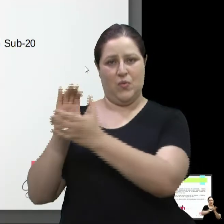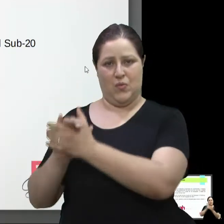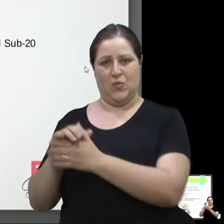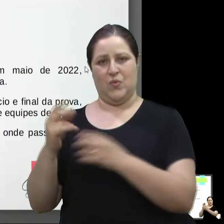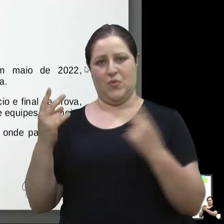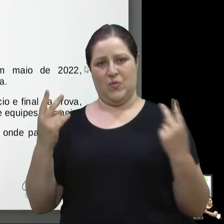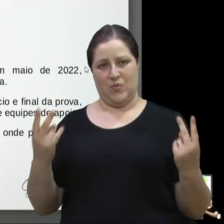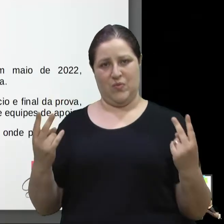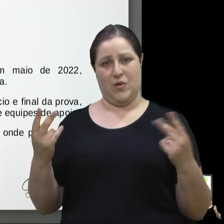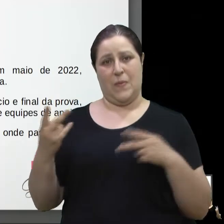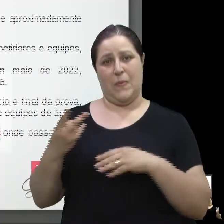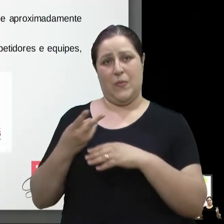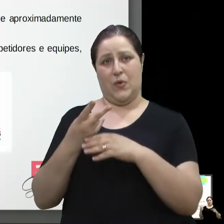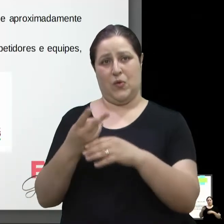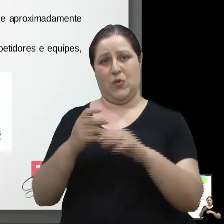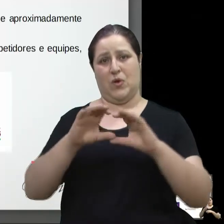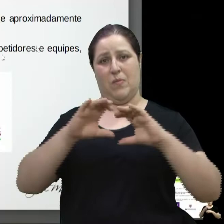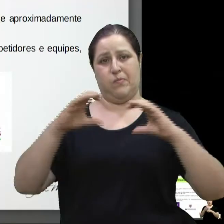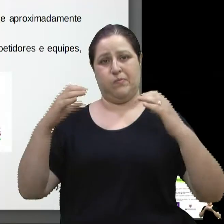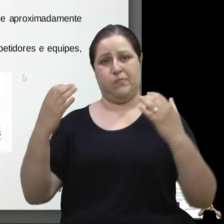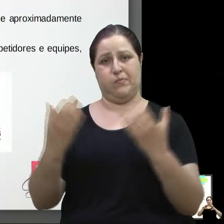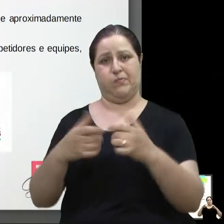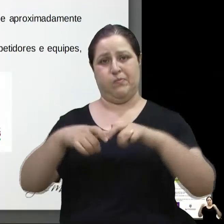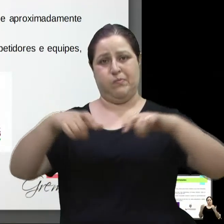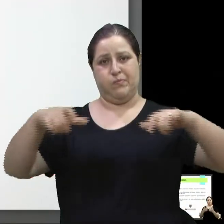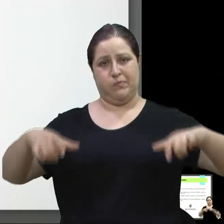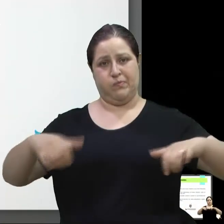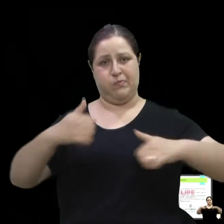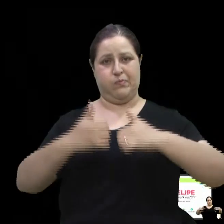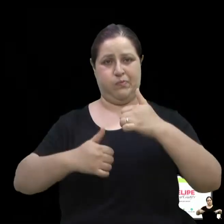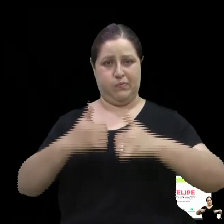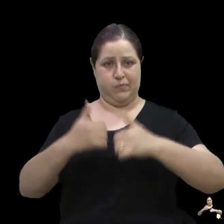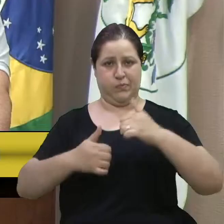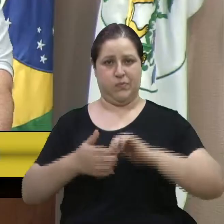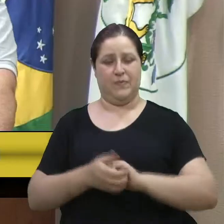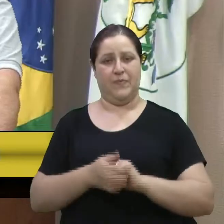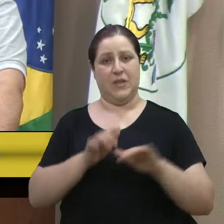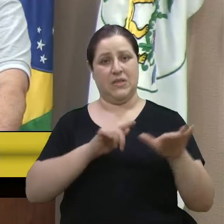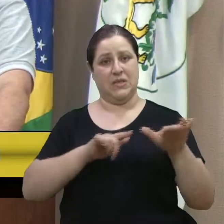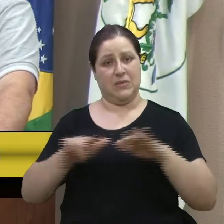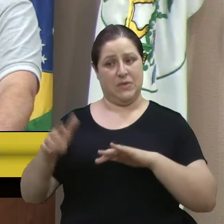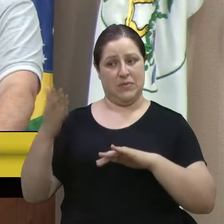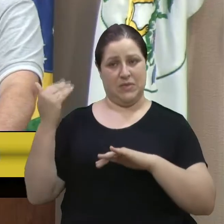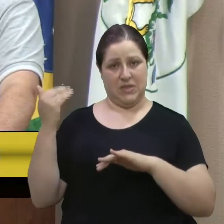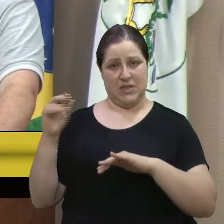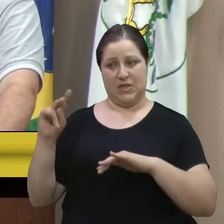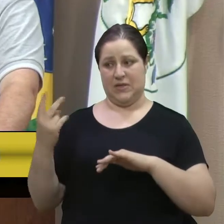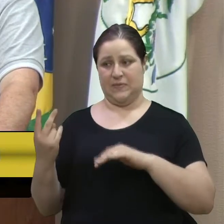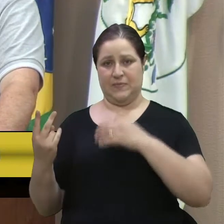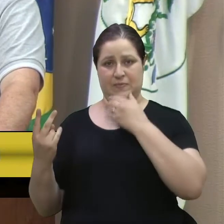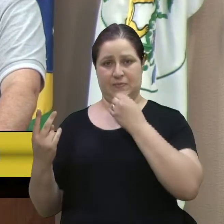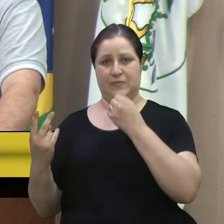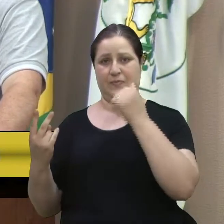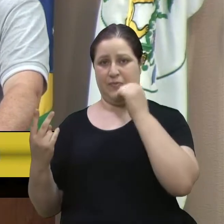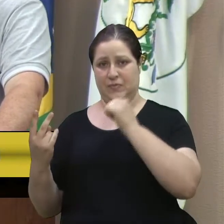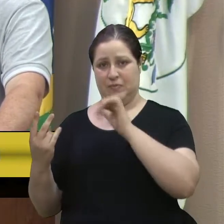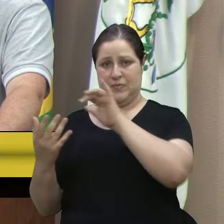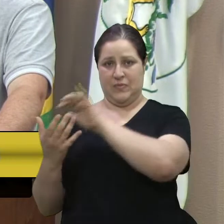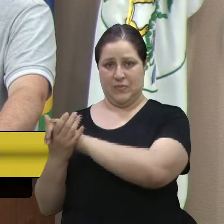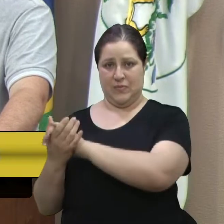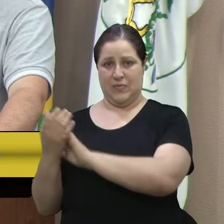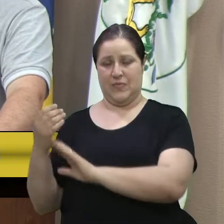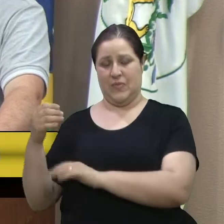Nós recebemos na semana passada o outro casal, que é o Marden e a